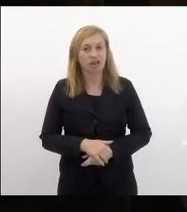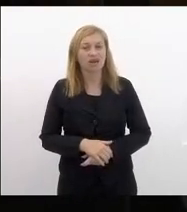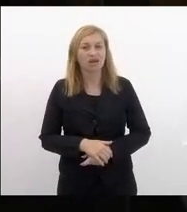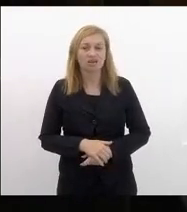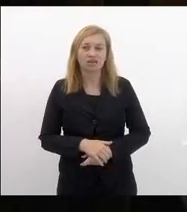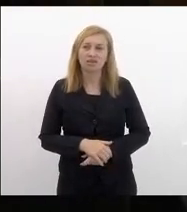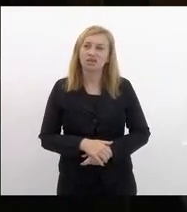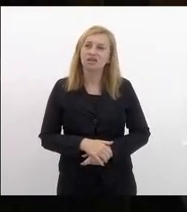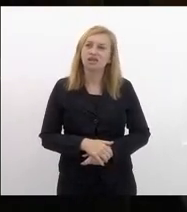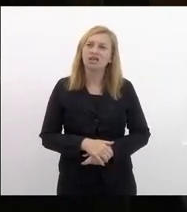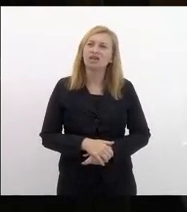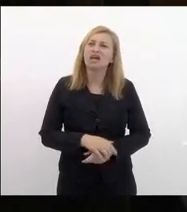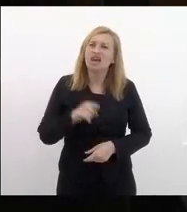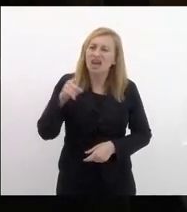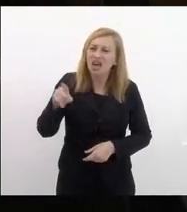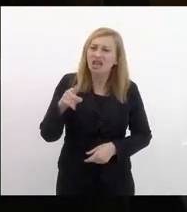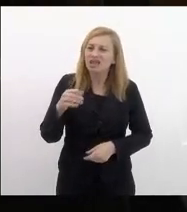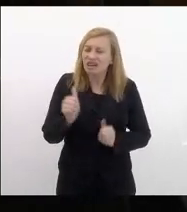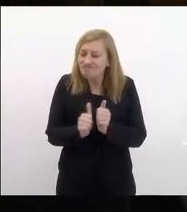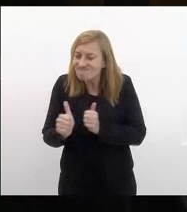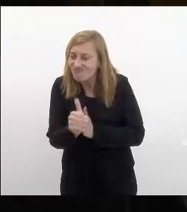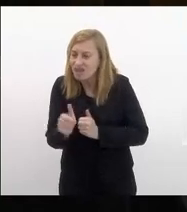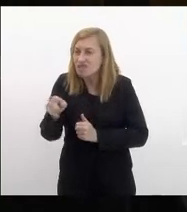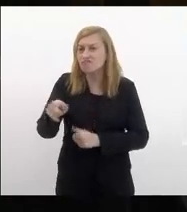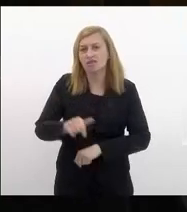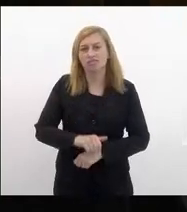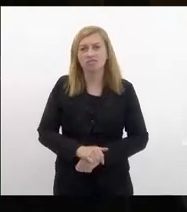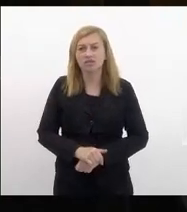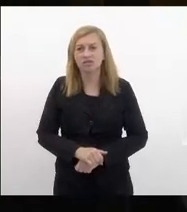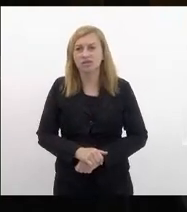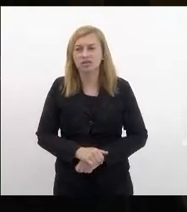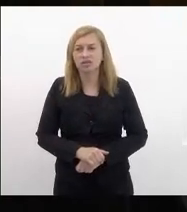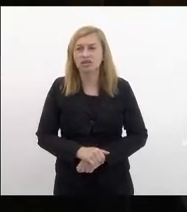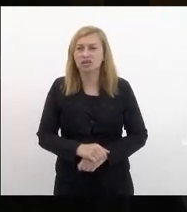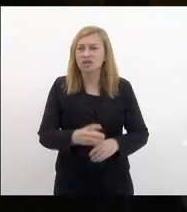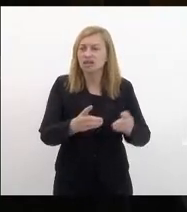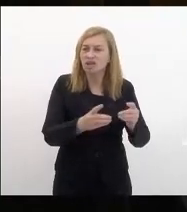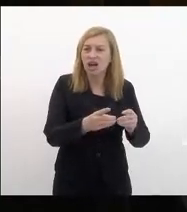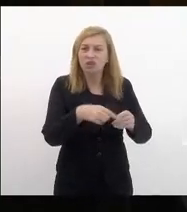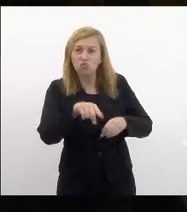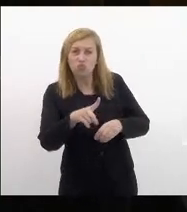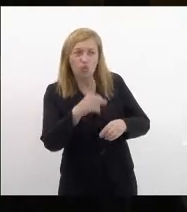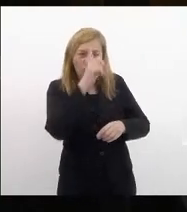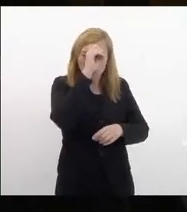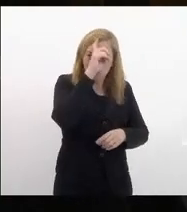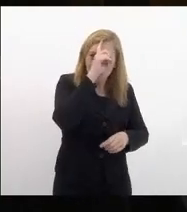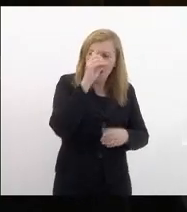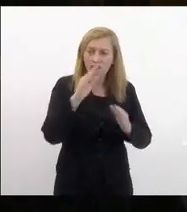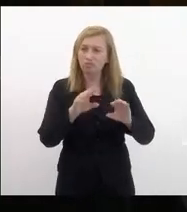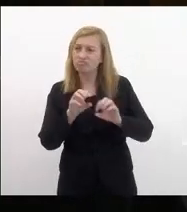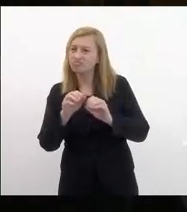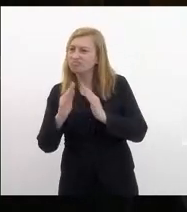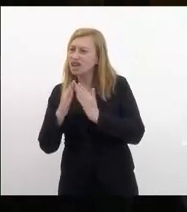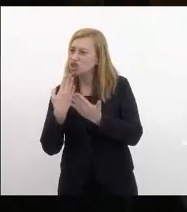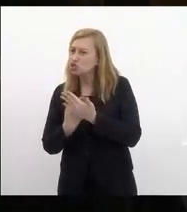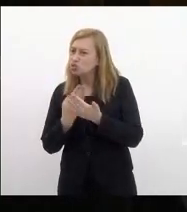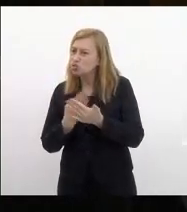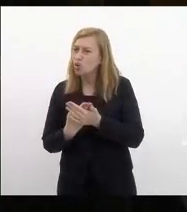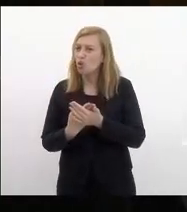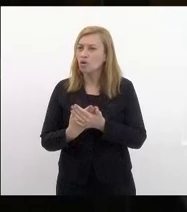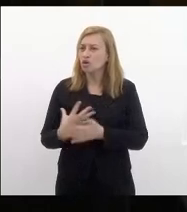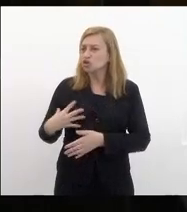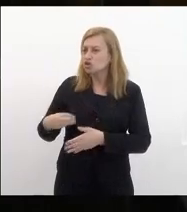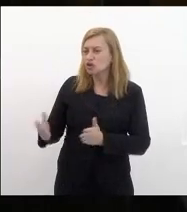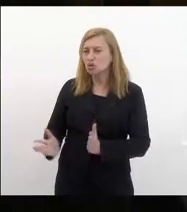ele que está ali na linha de frente ele que atende nos hospitais nas escolas os filhos